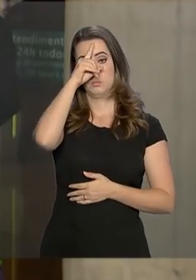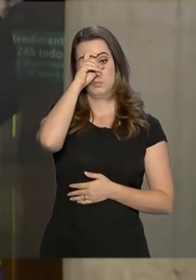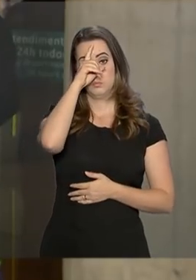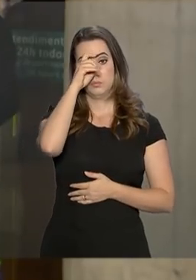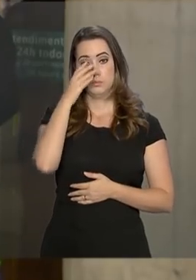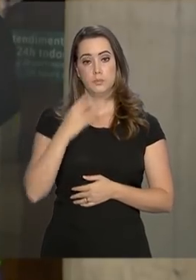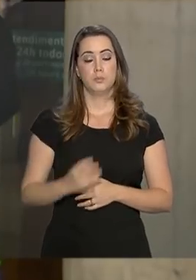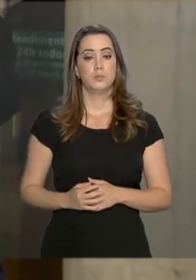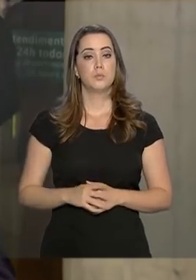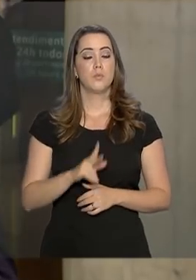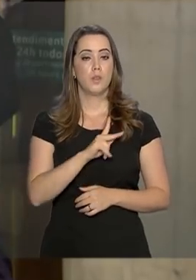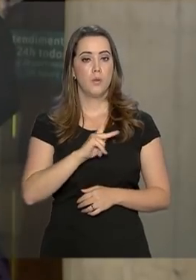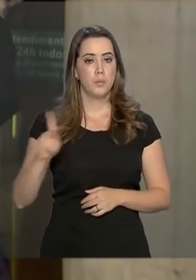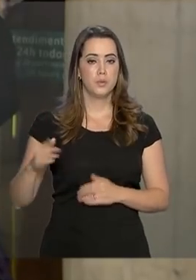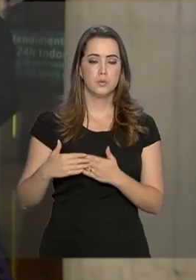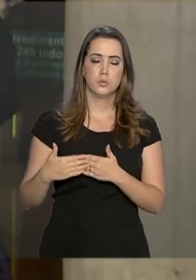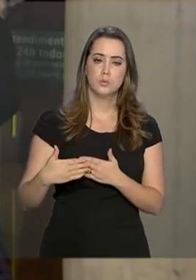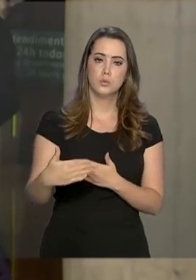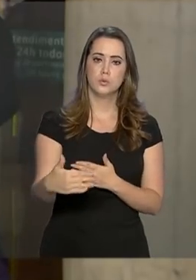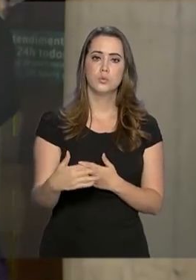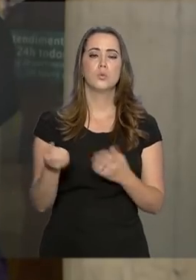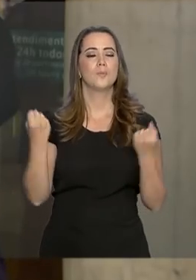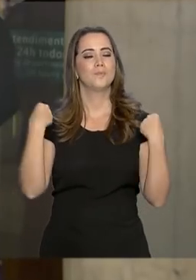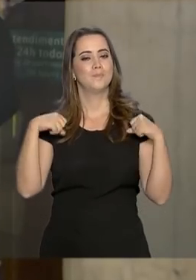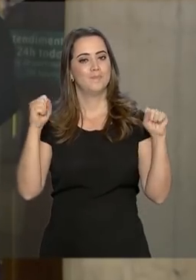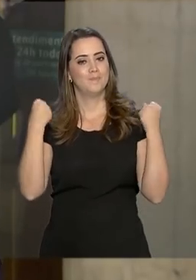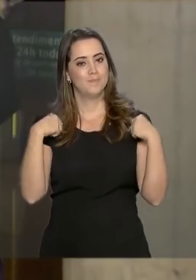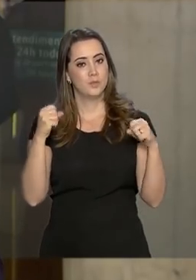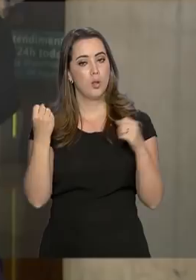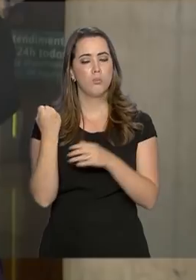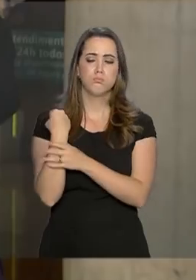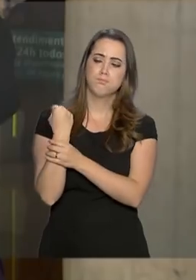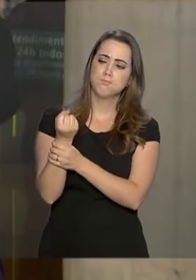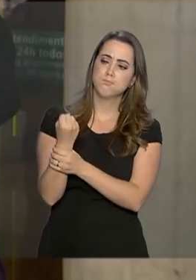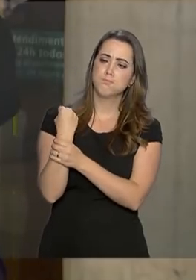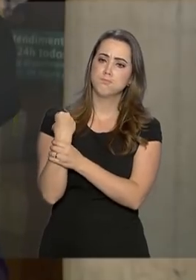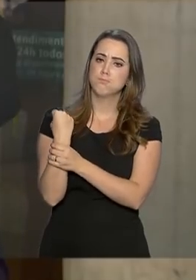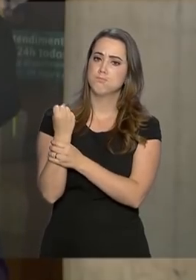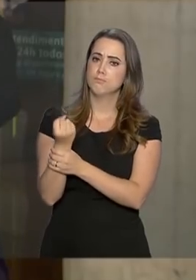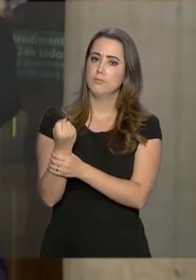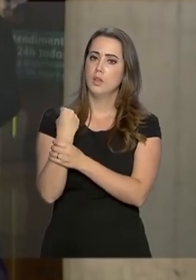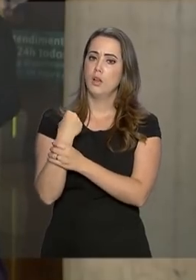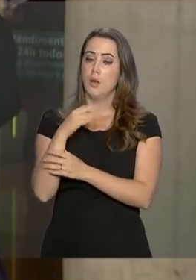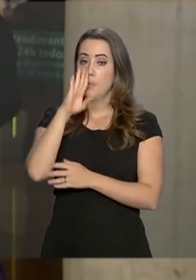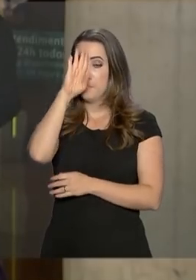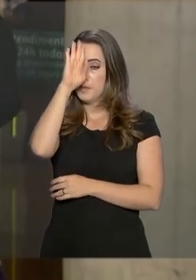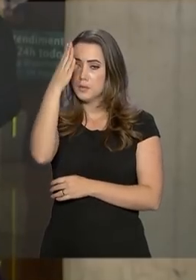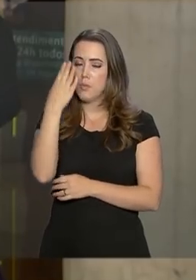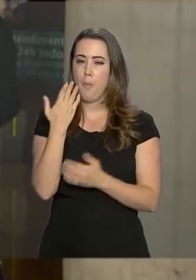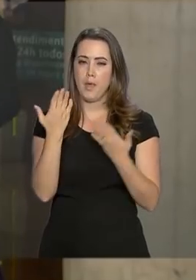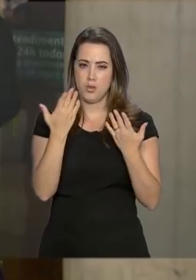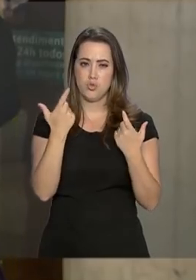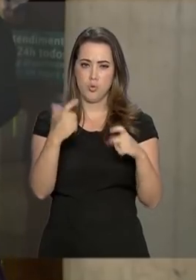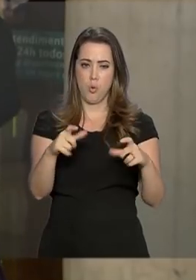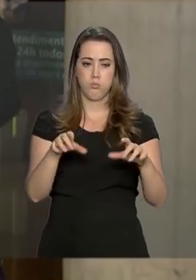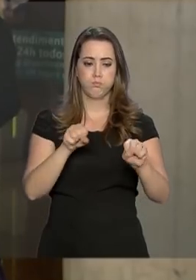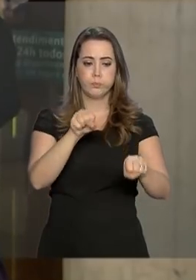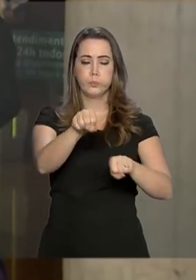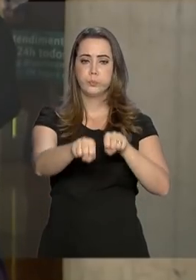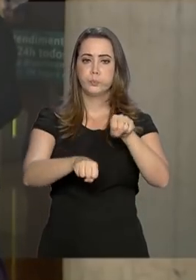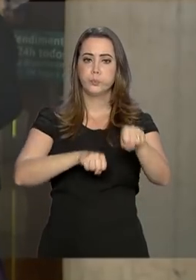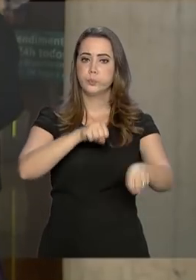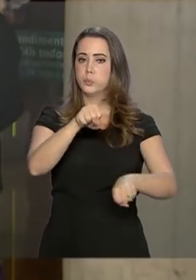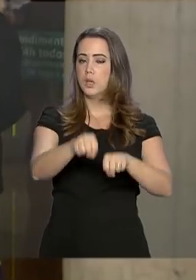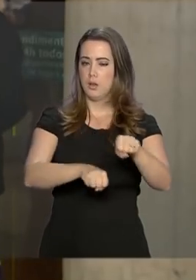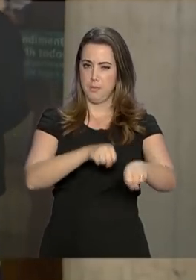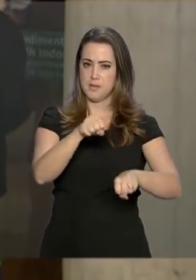Albert Einstein O presidente segue fazendo exercícios de fisioterapia Principalmente naquela espécie de bicicleta que é acoplada